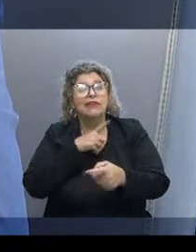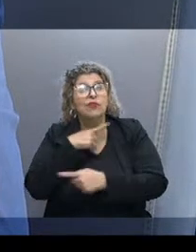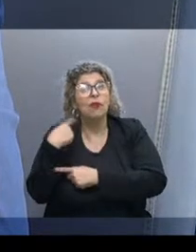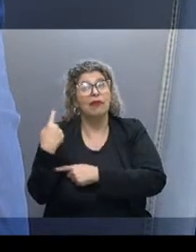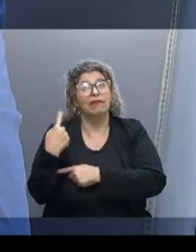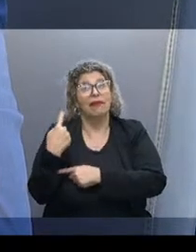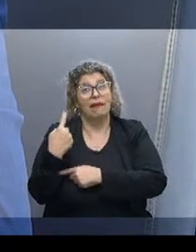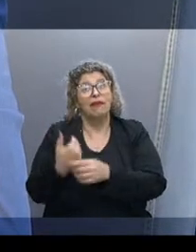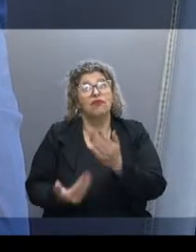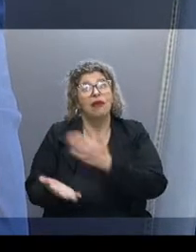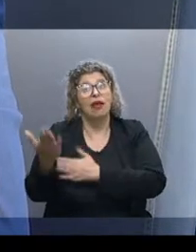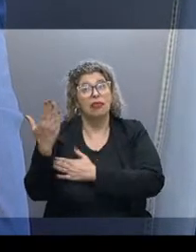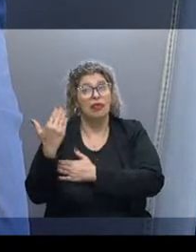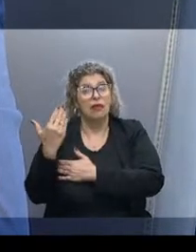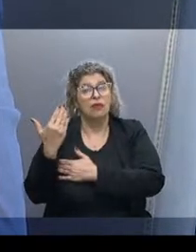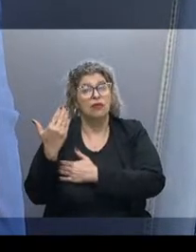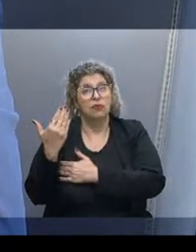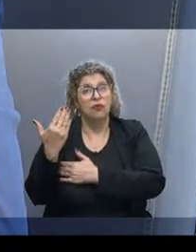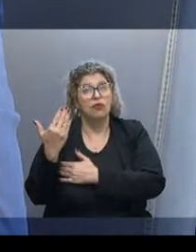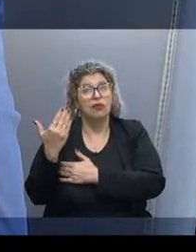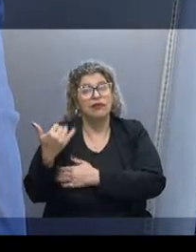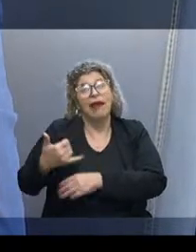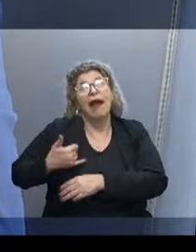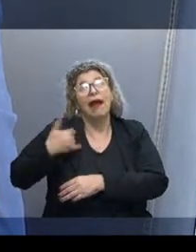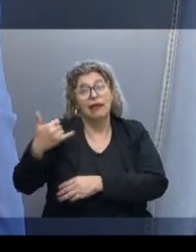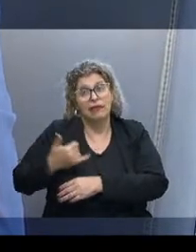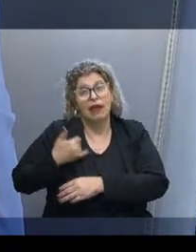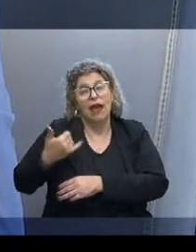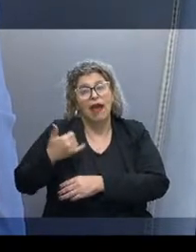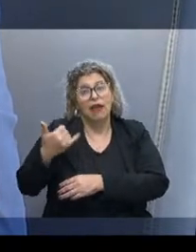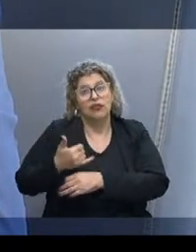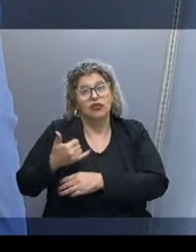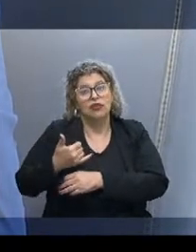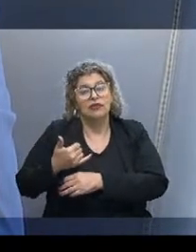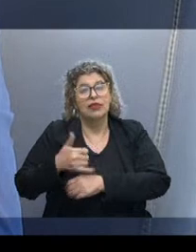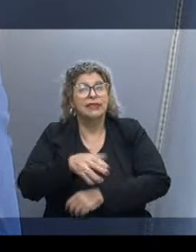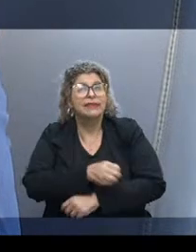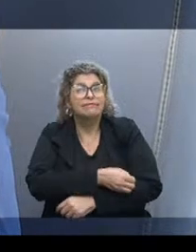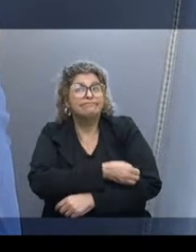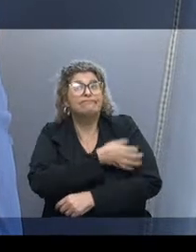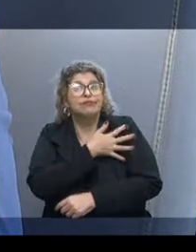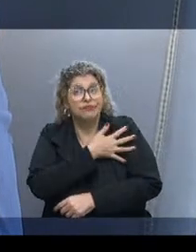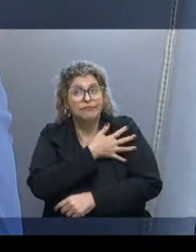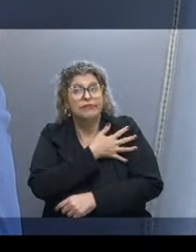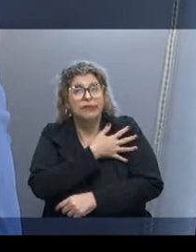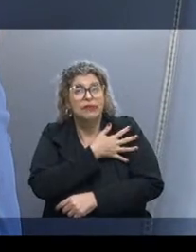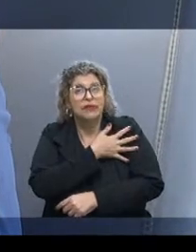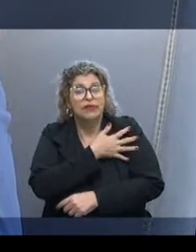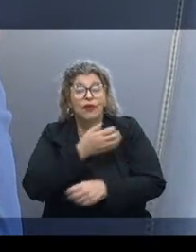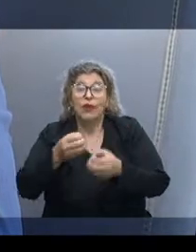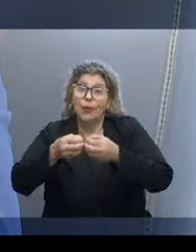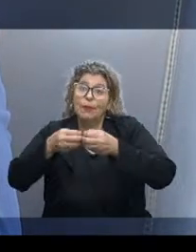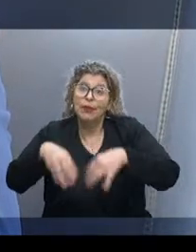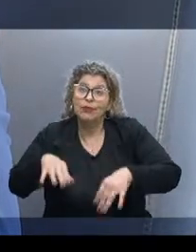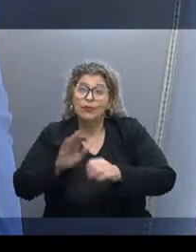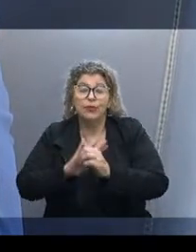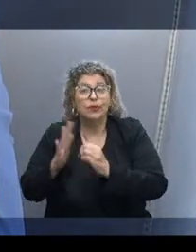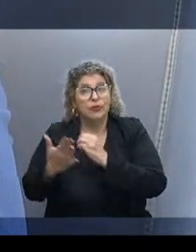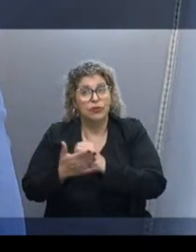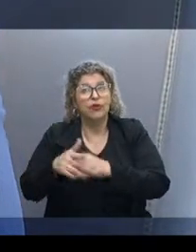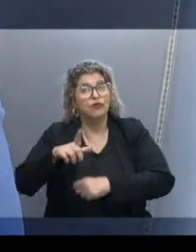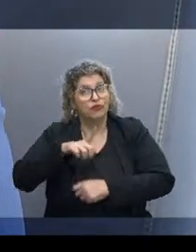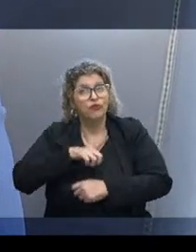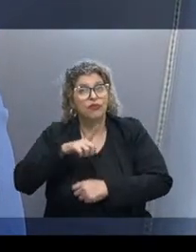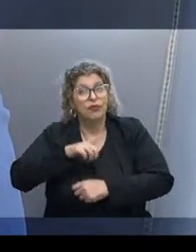na evolução da idade da série escolar, ou seja, a pandemia vai nos trazer um pequeno prejuízo com relação a isso